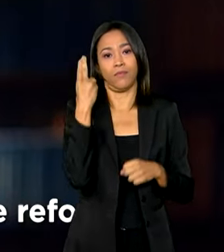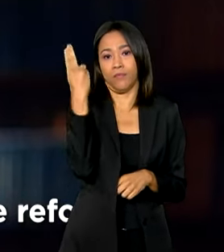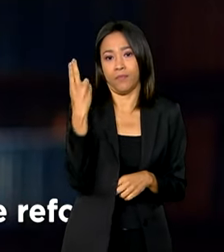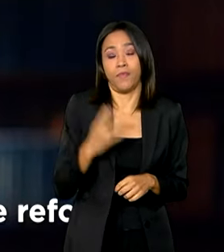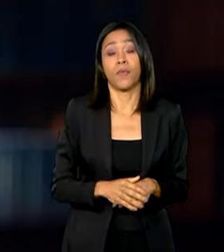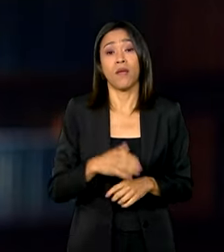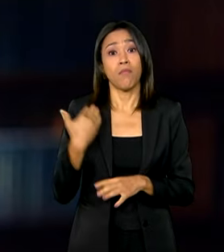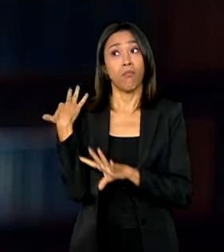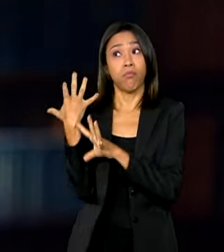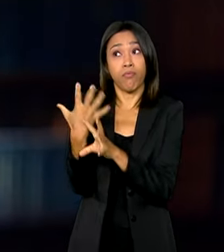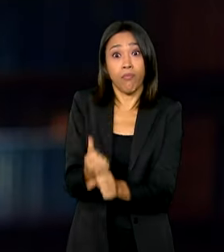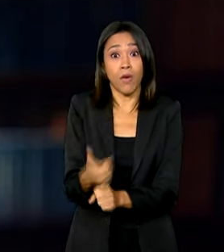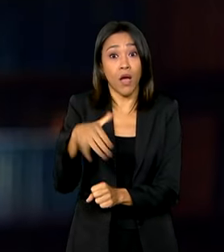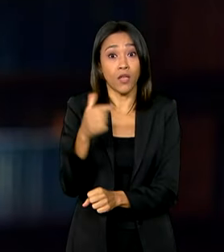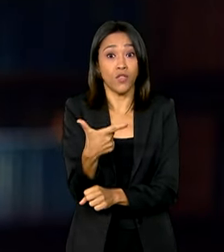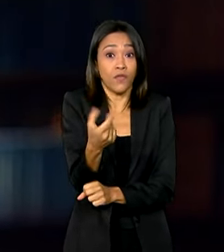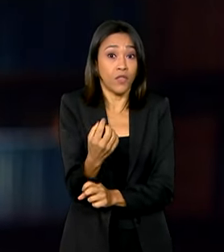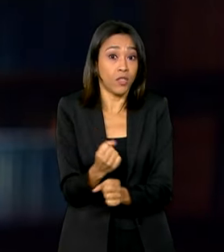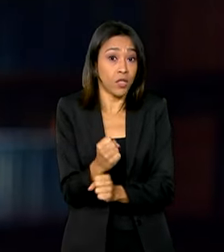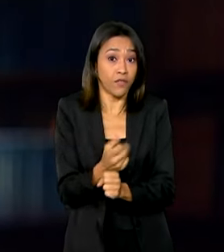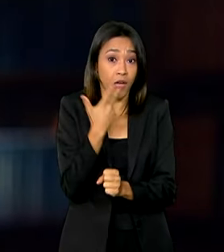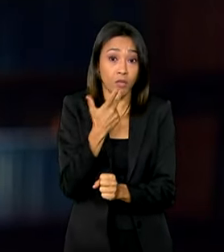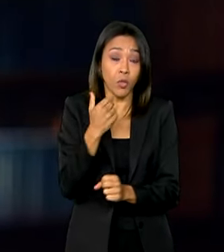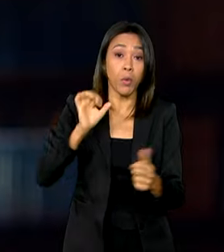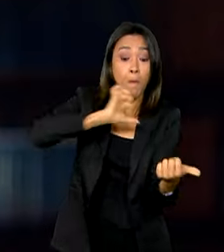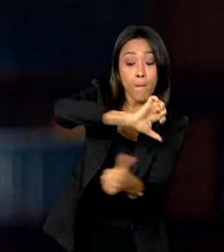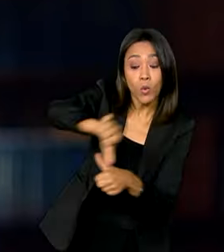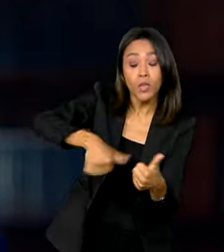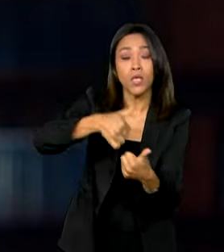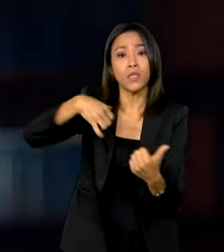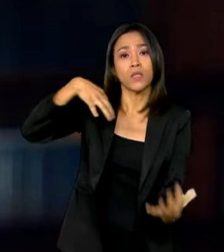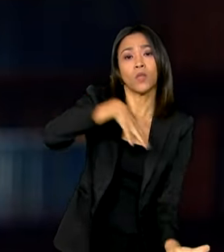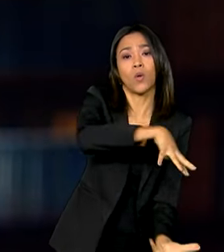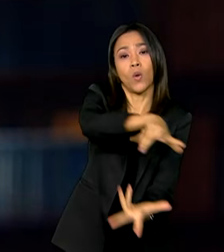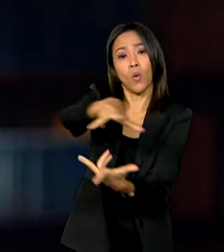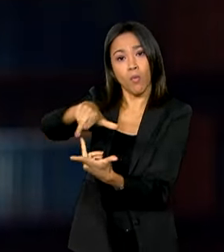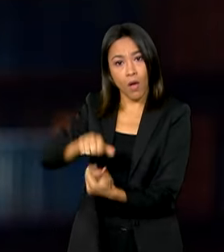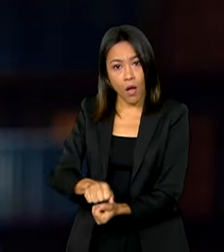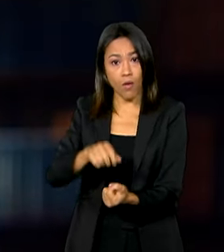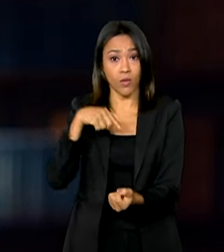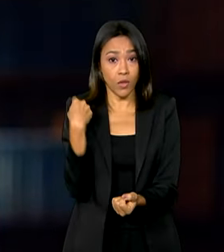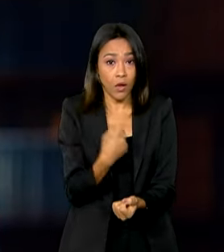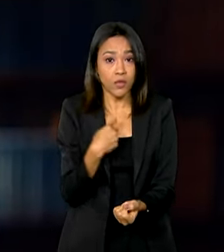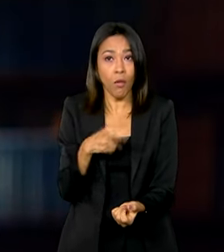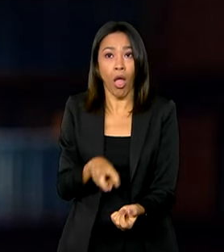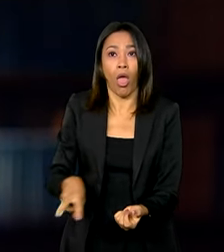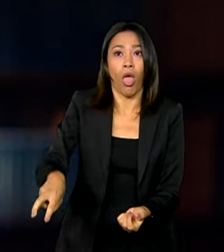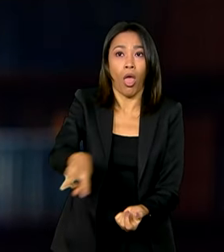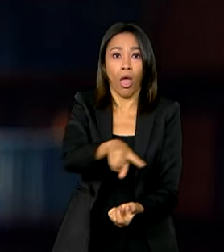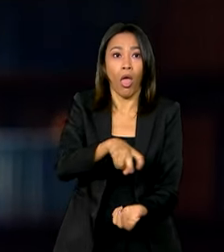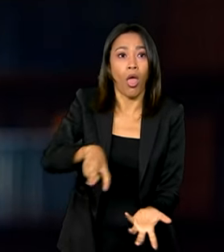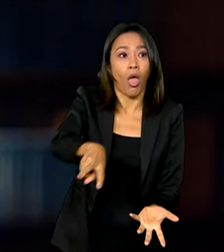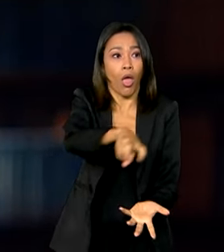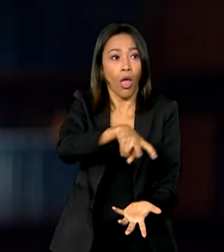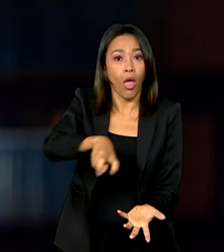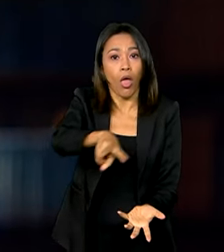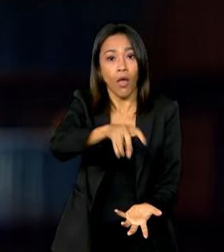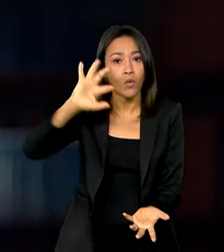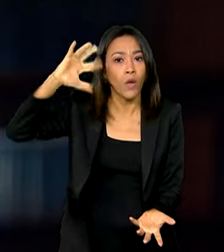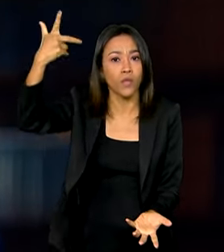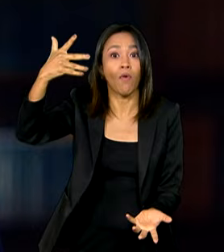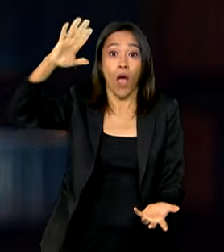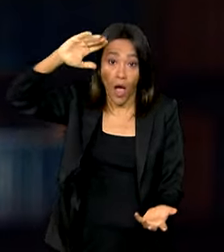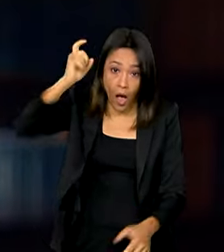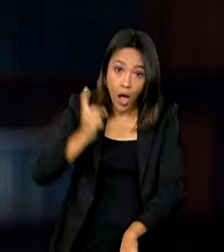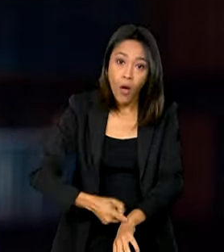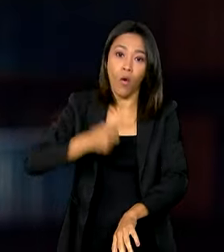falado sobre a reforma da governança global. Estamos correndo em círculos. Chegou a hora de agir. O Brasil está